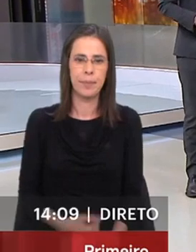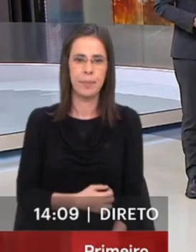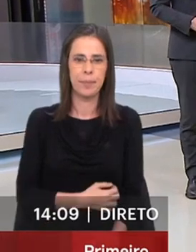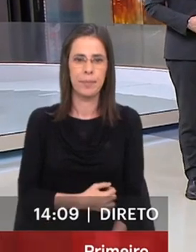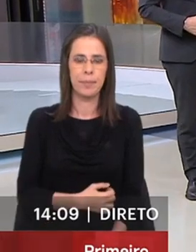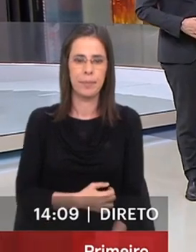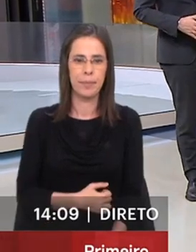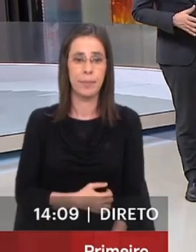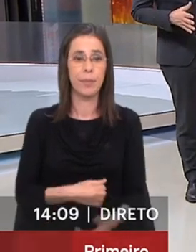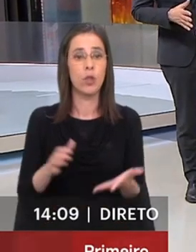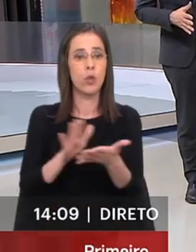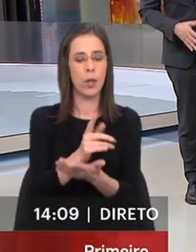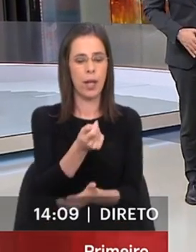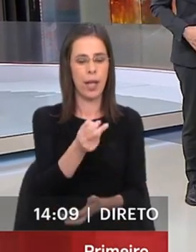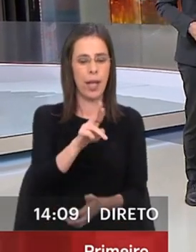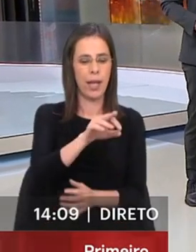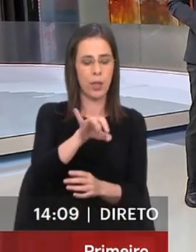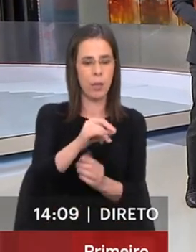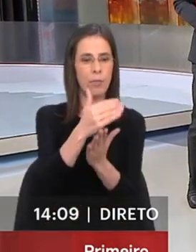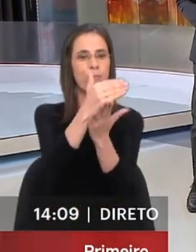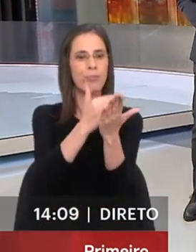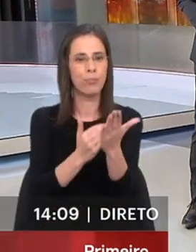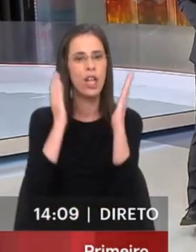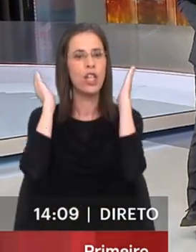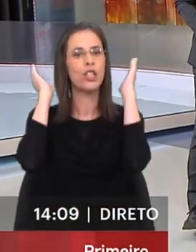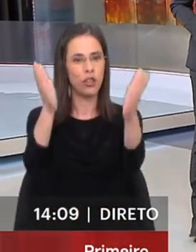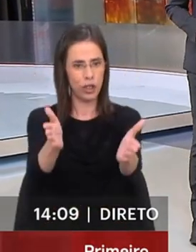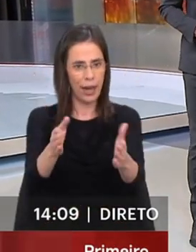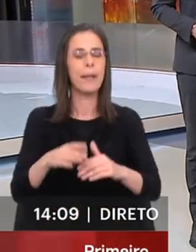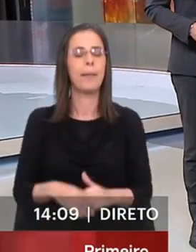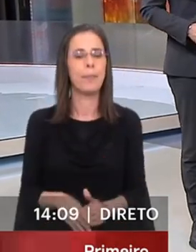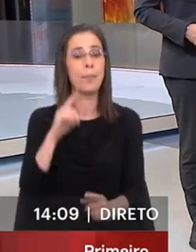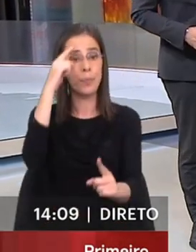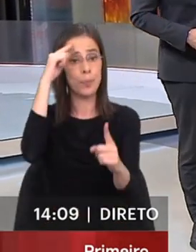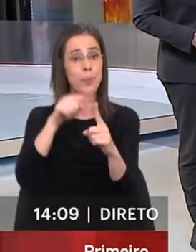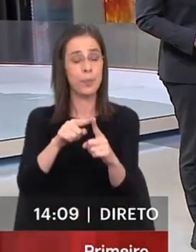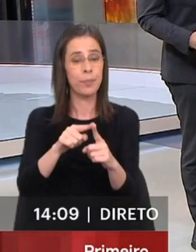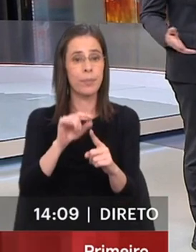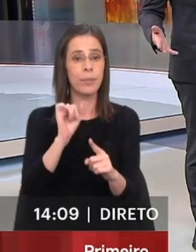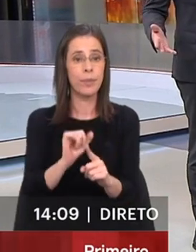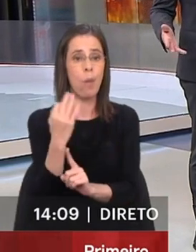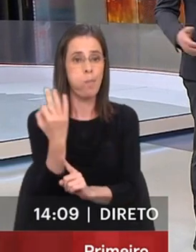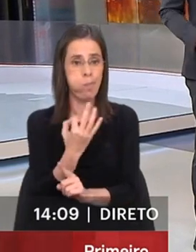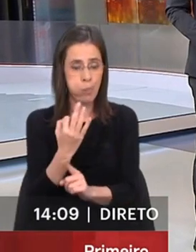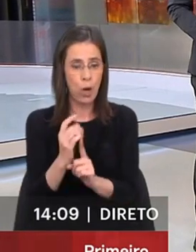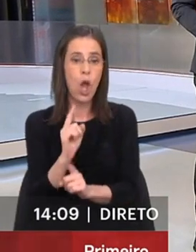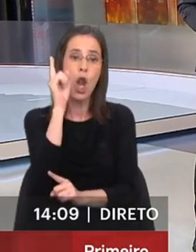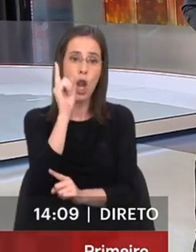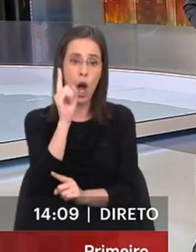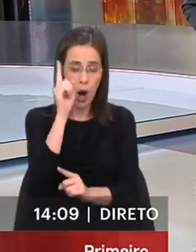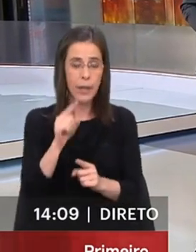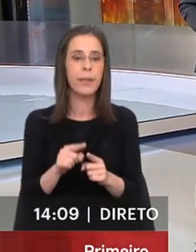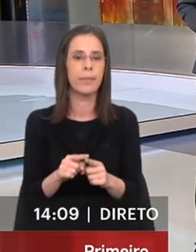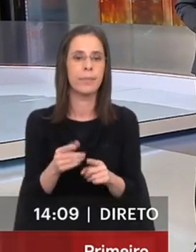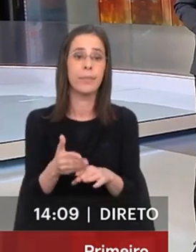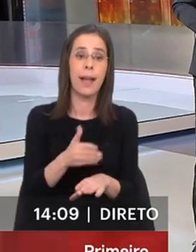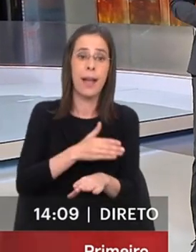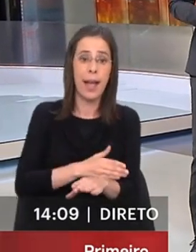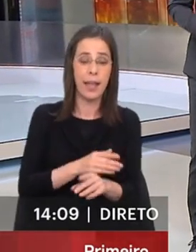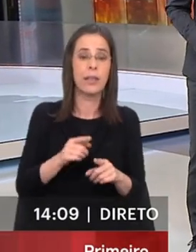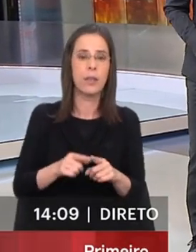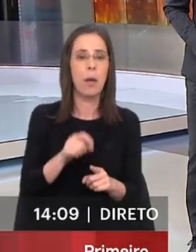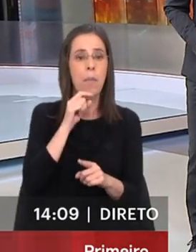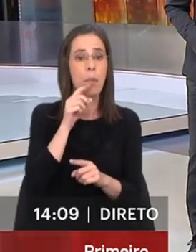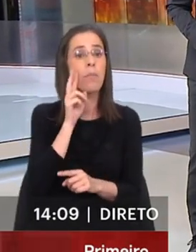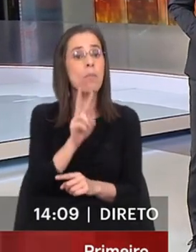O Expresso lançou mais um guia pela estrada fora, desta vez dedicado às estradas do Porto e Norte do país. Em antecipação ao que